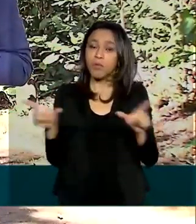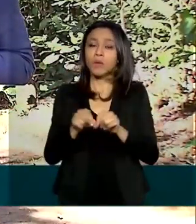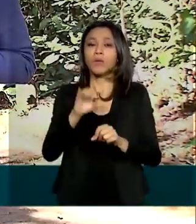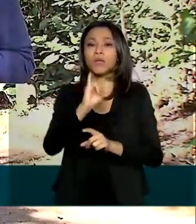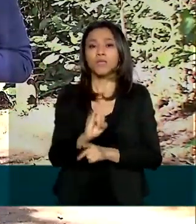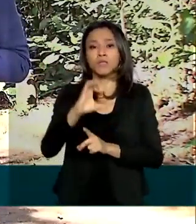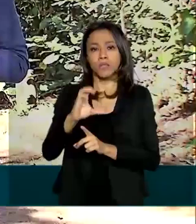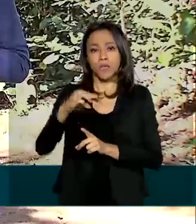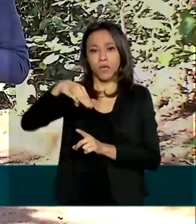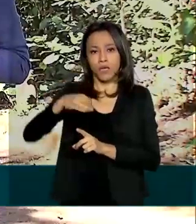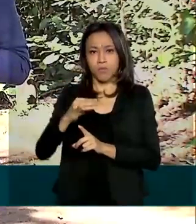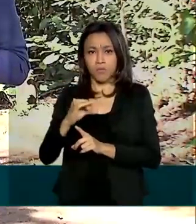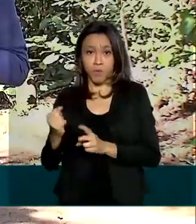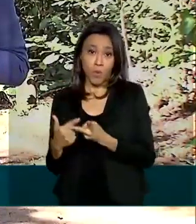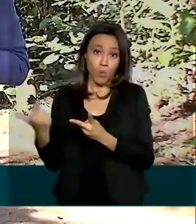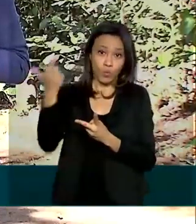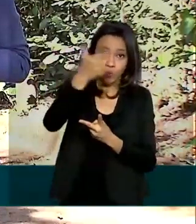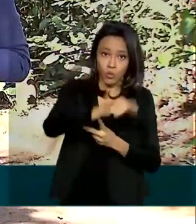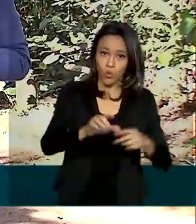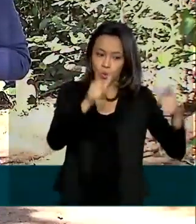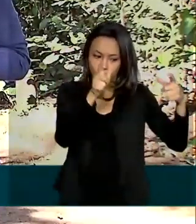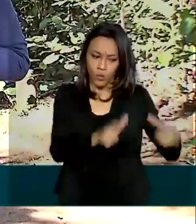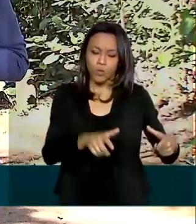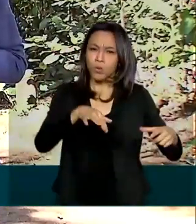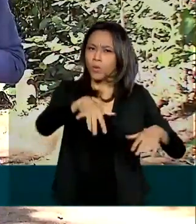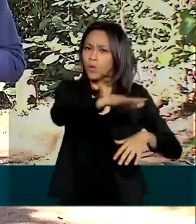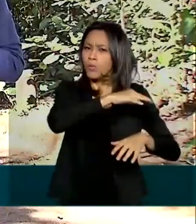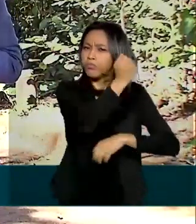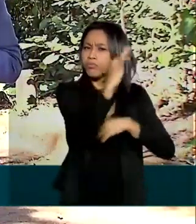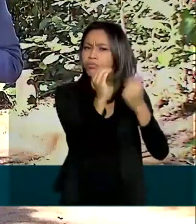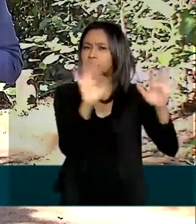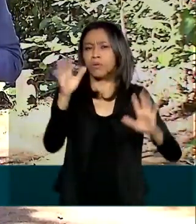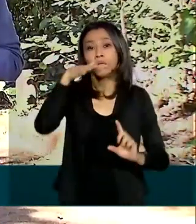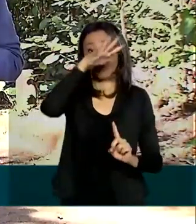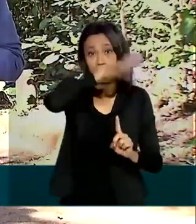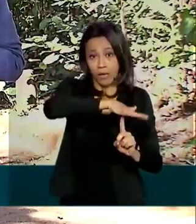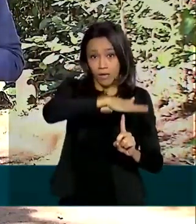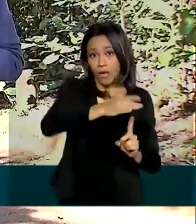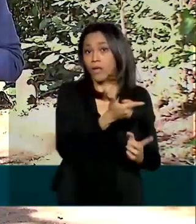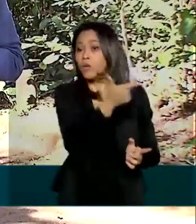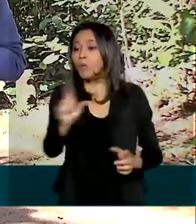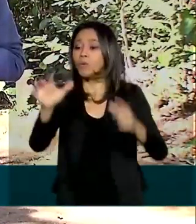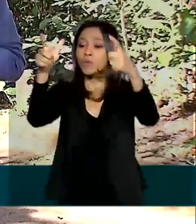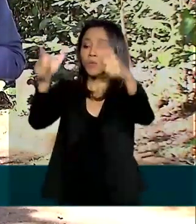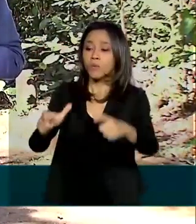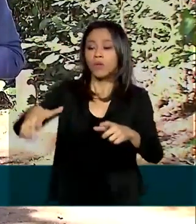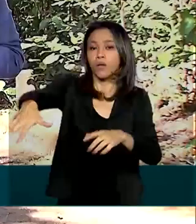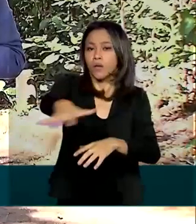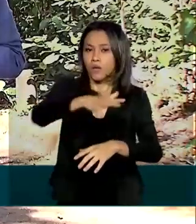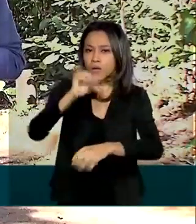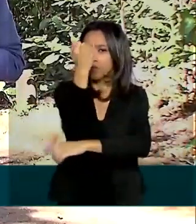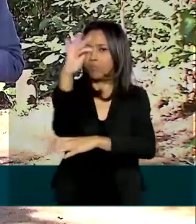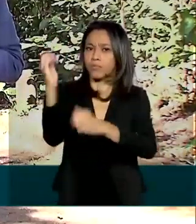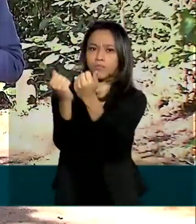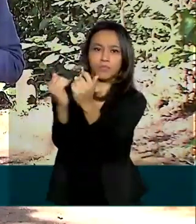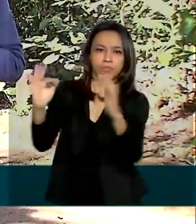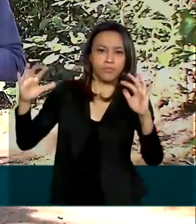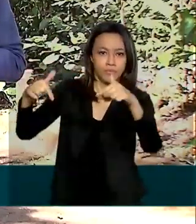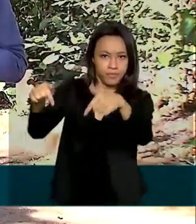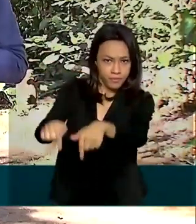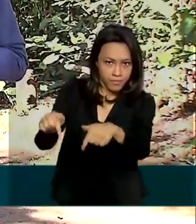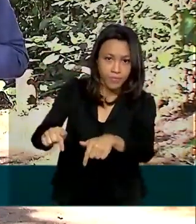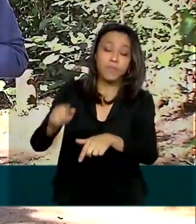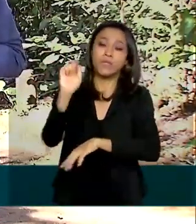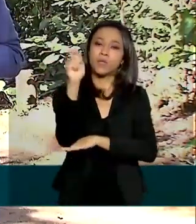Os outros são o Parque Nacional do Iguaçu, no Paraná, e os parques nacionais, aparados da Serra e Serra Geral,